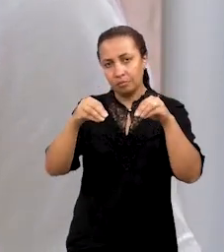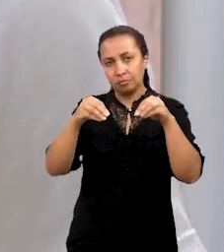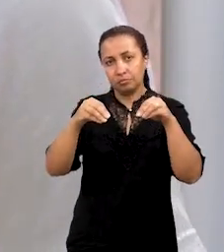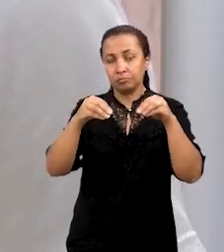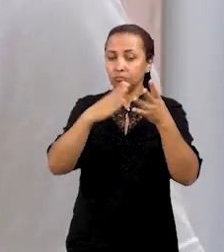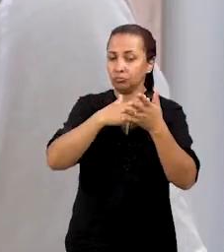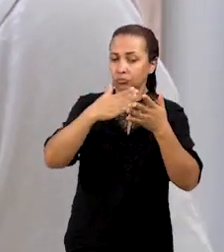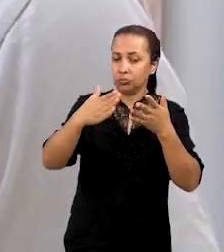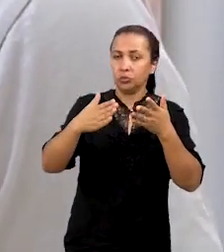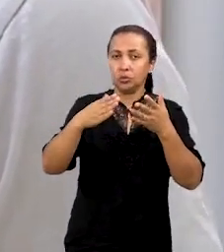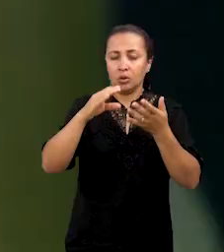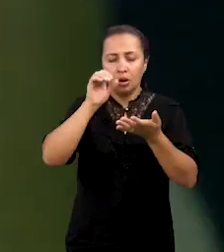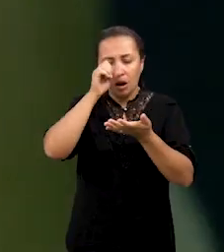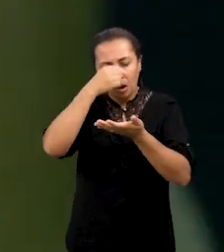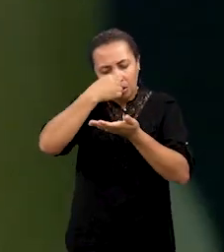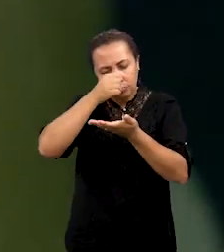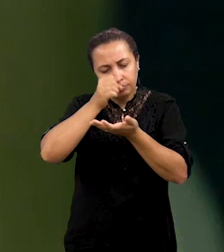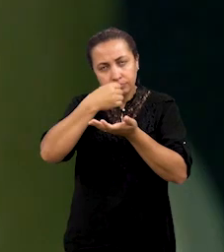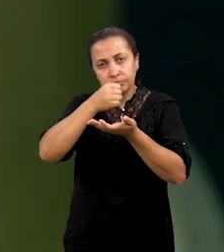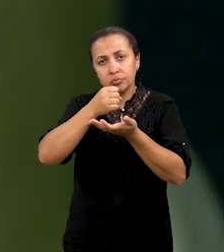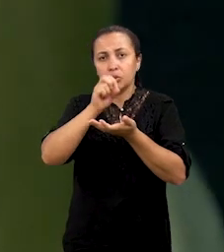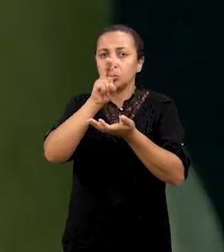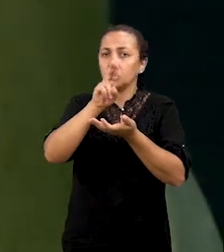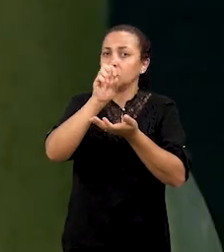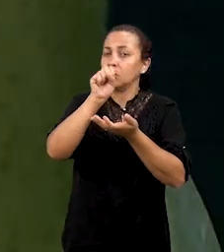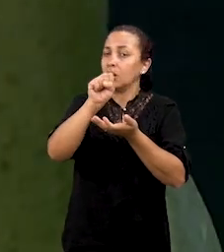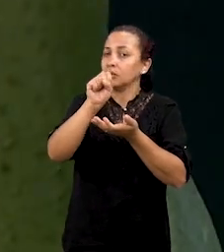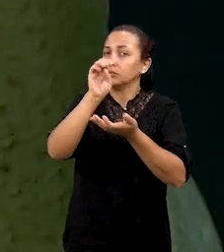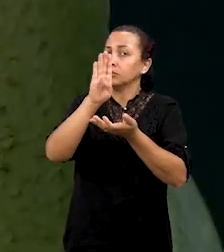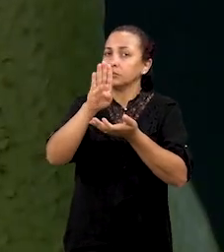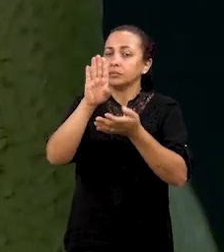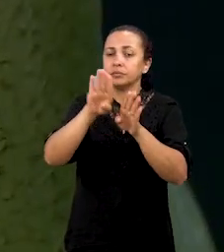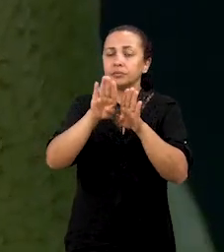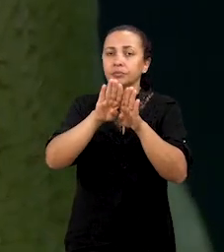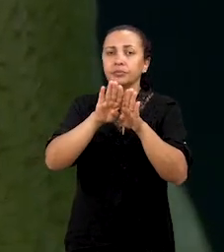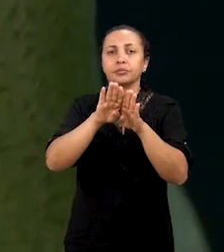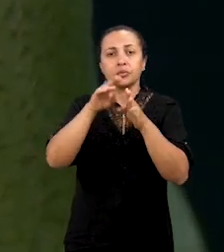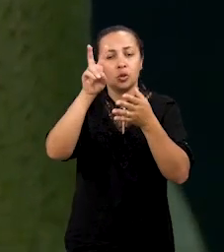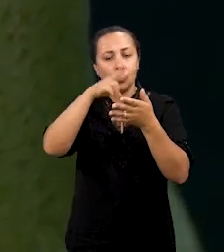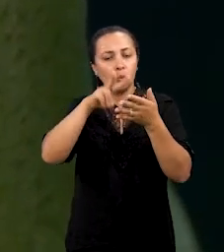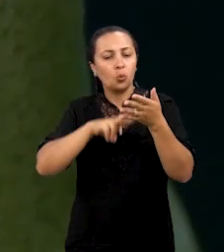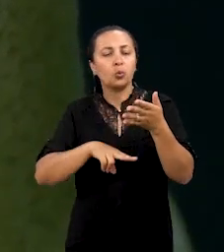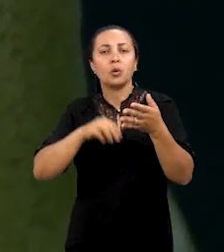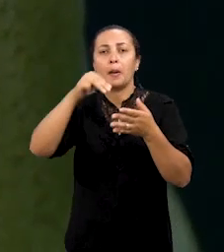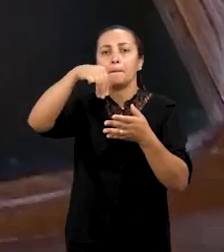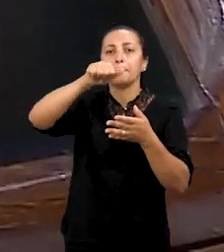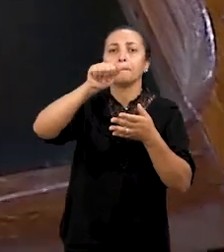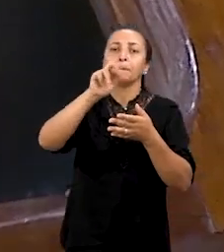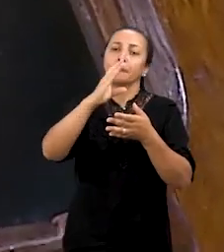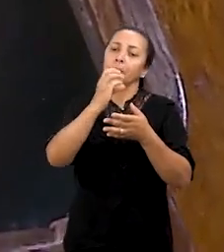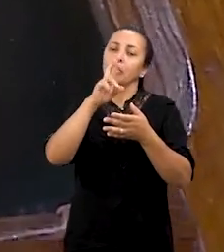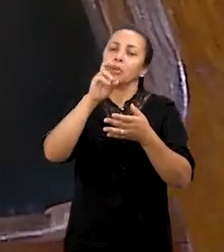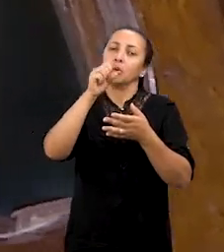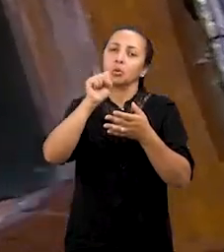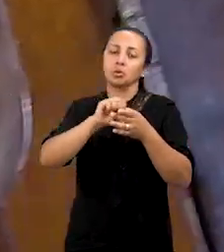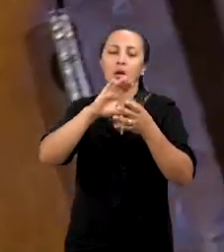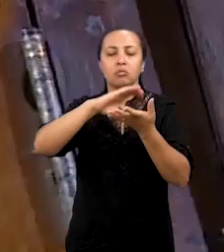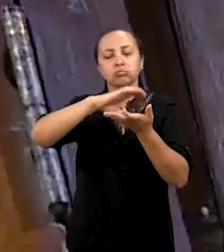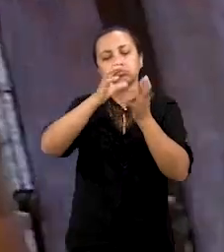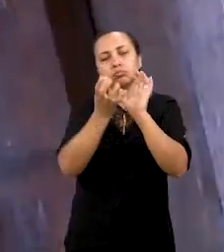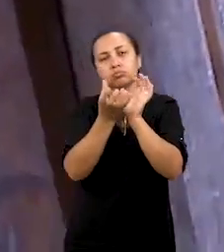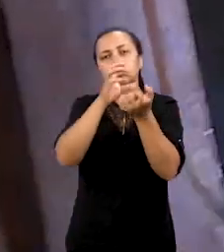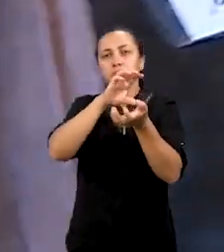a parteia, às vezes, de microscópios USB, ou mesmo de uma leitura que a gente chama de macroscópica, que é quando a gente manipula a peça com a mão,